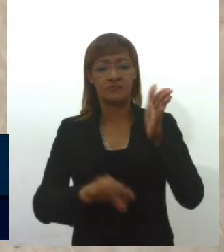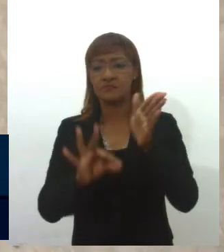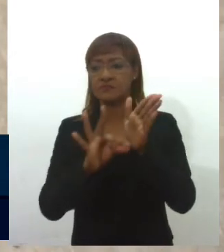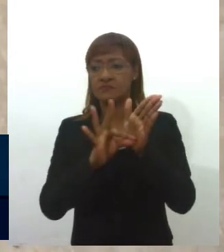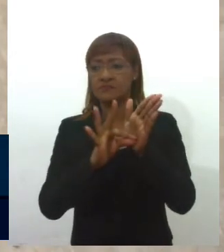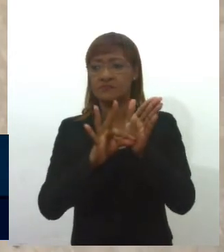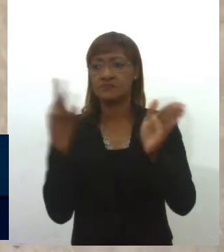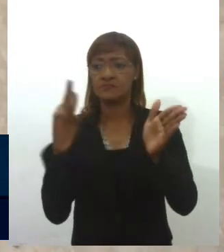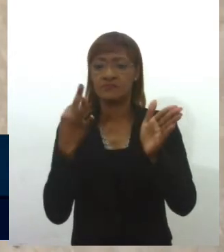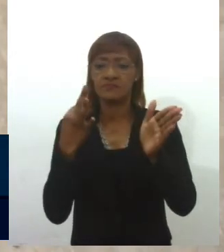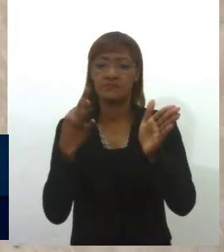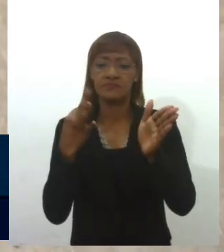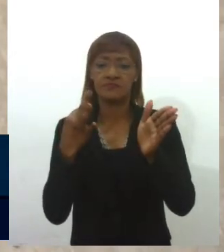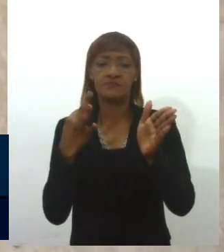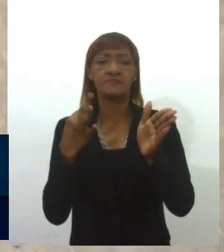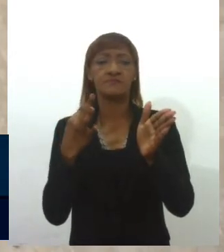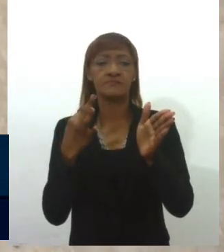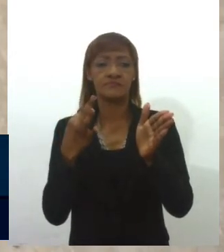que